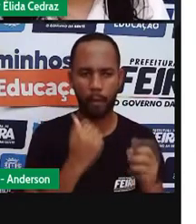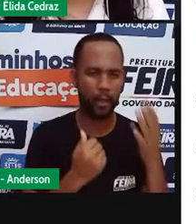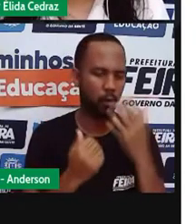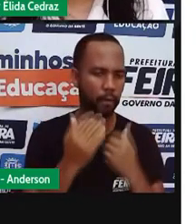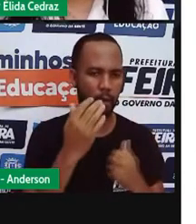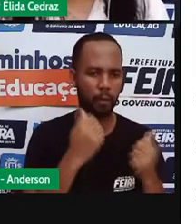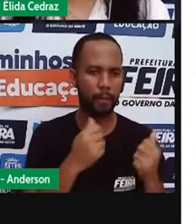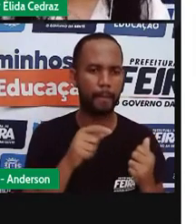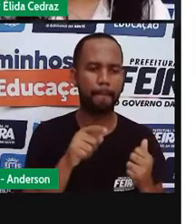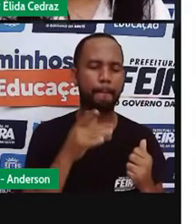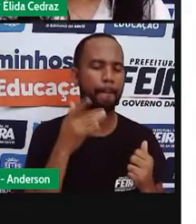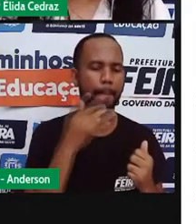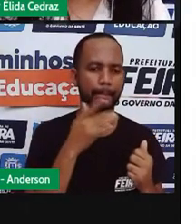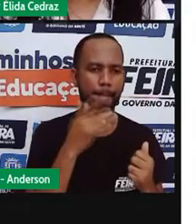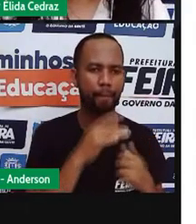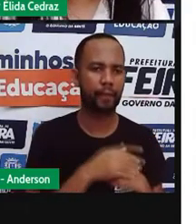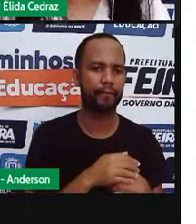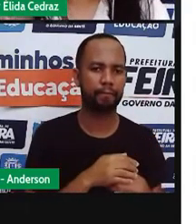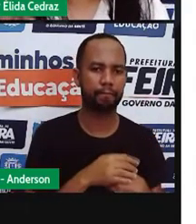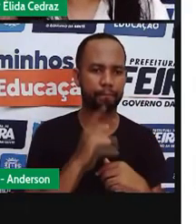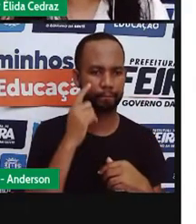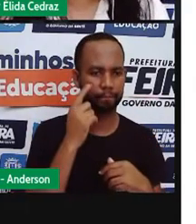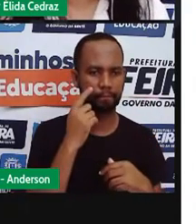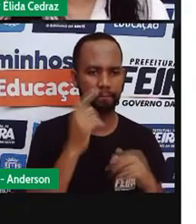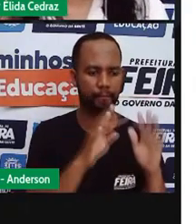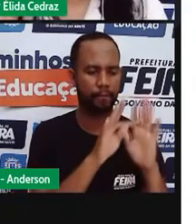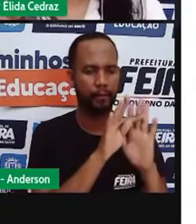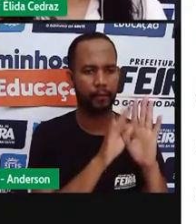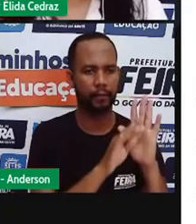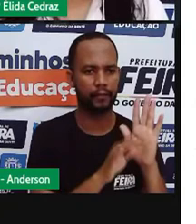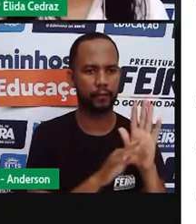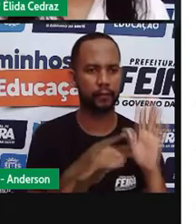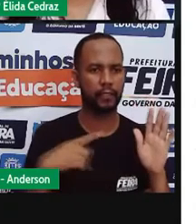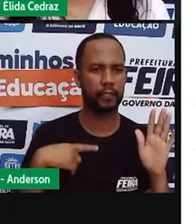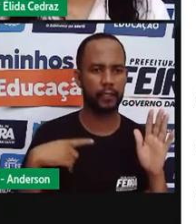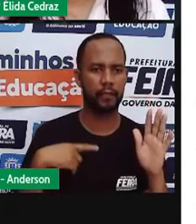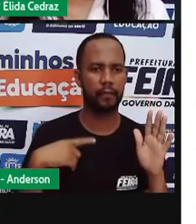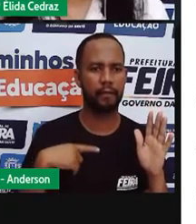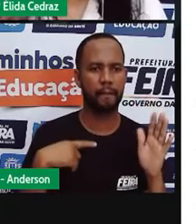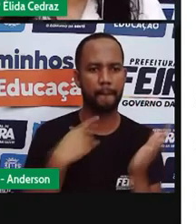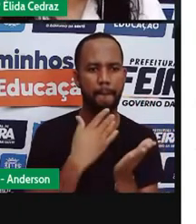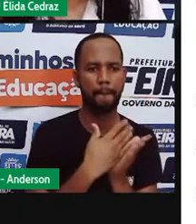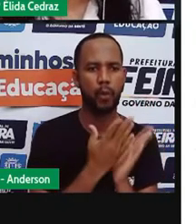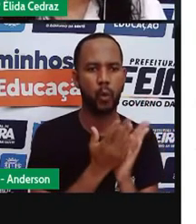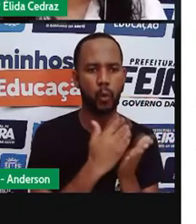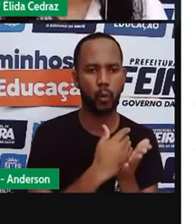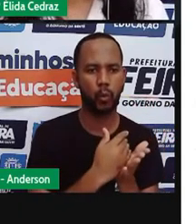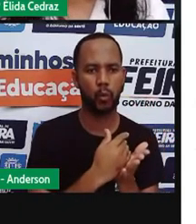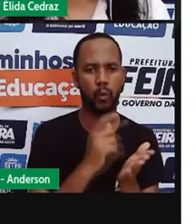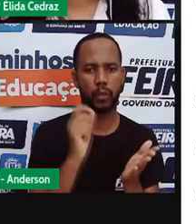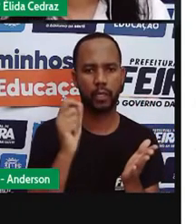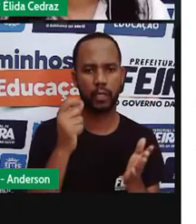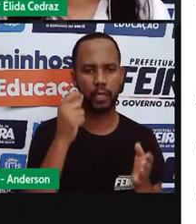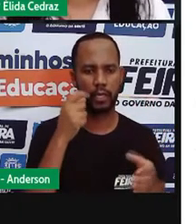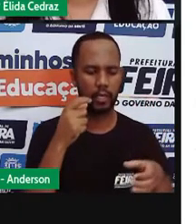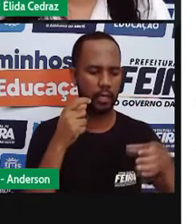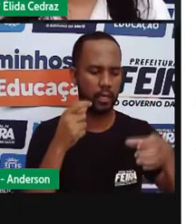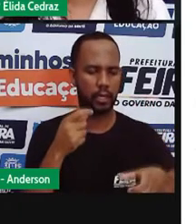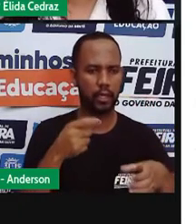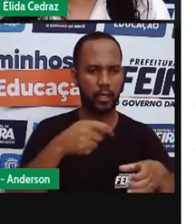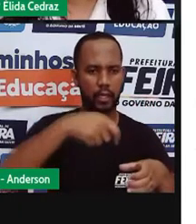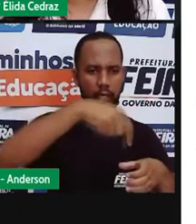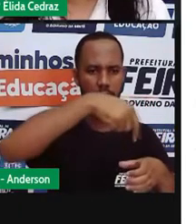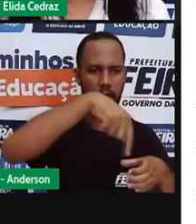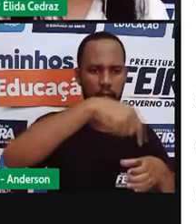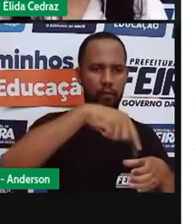aquele alimento. aqui nesse texto nós temos bolo de caneca. Bolo de caneca é o título da